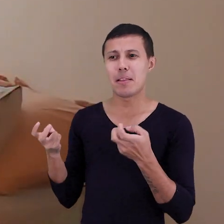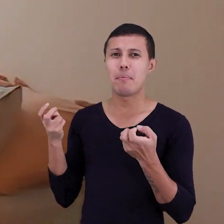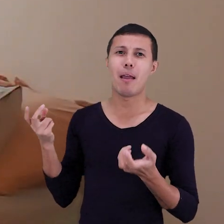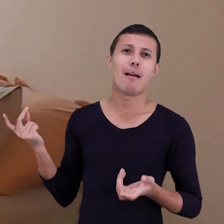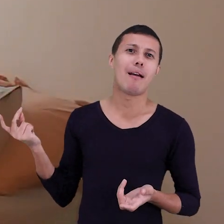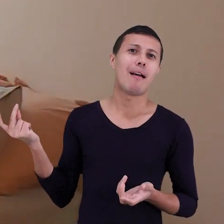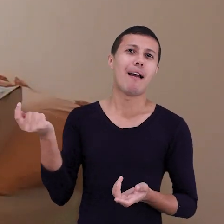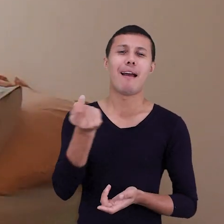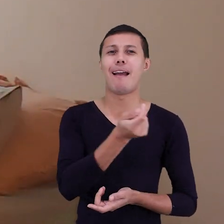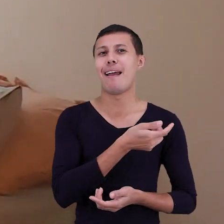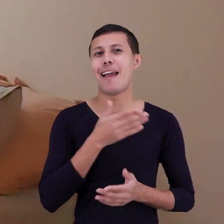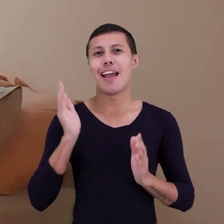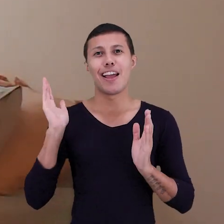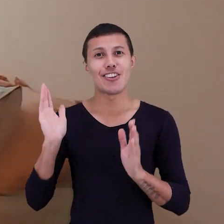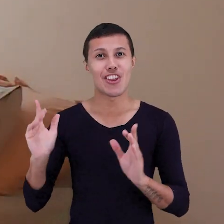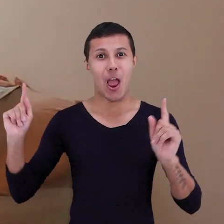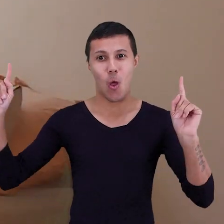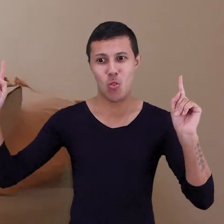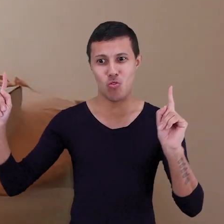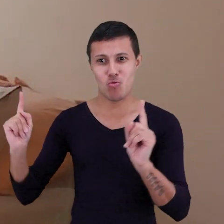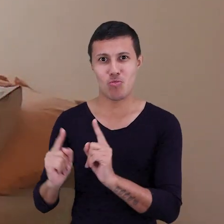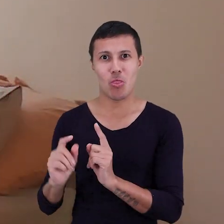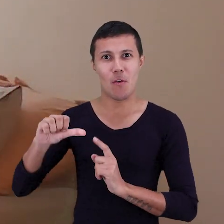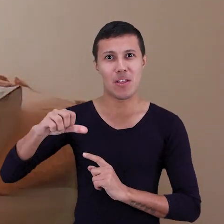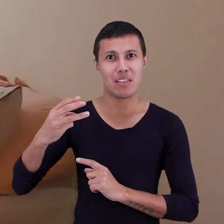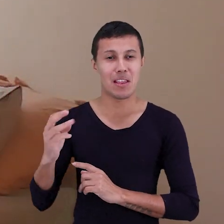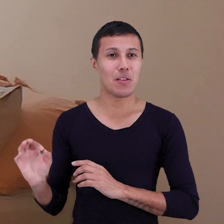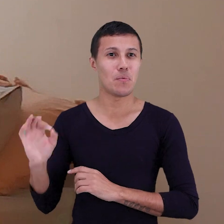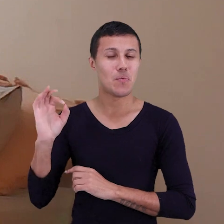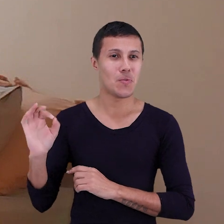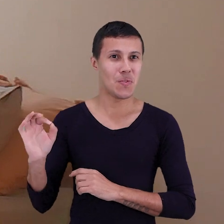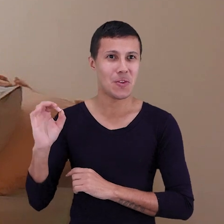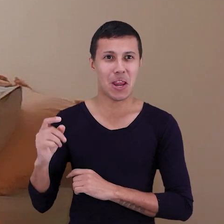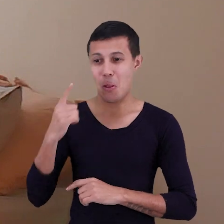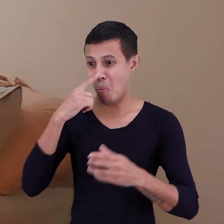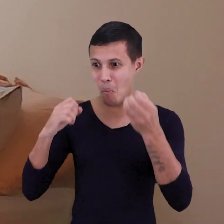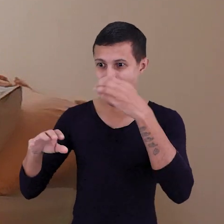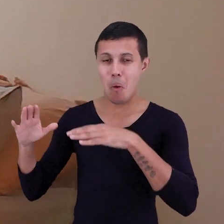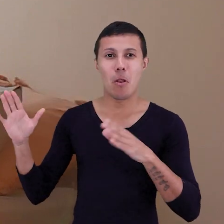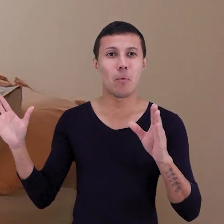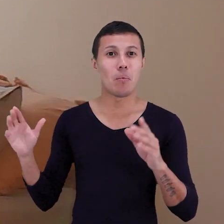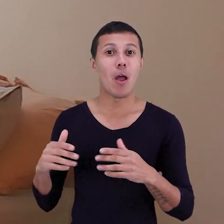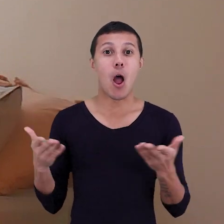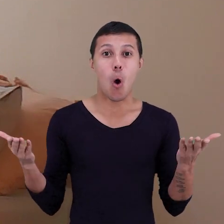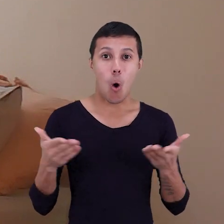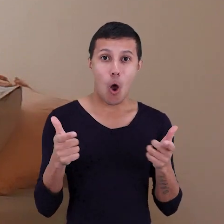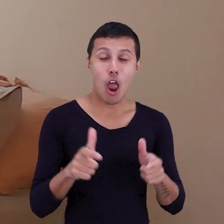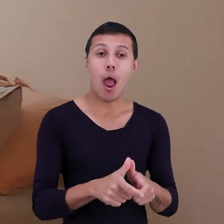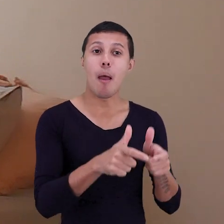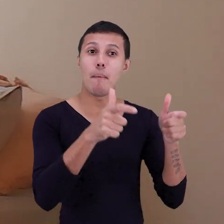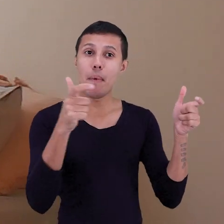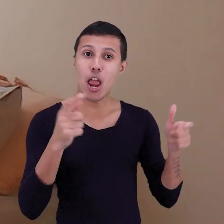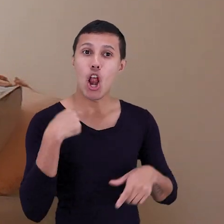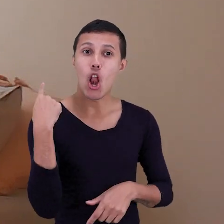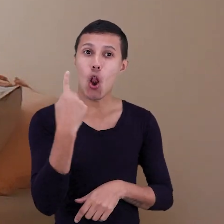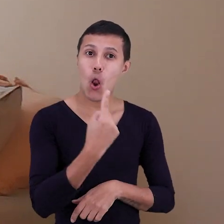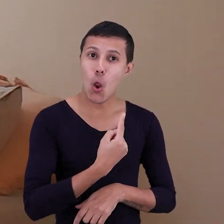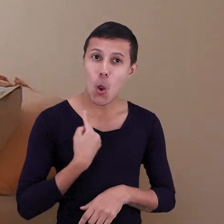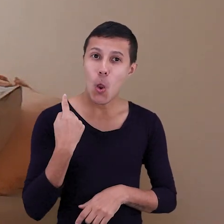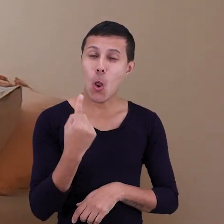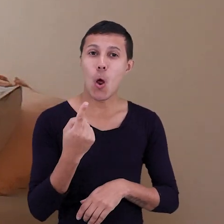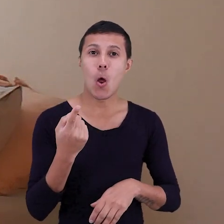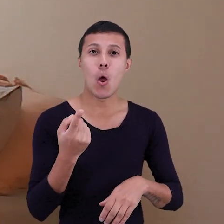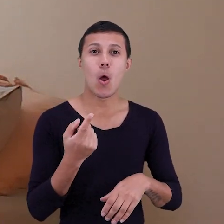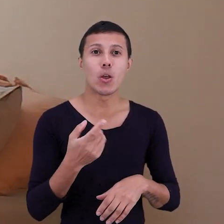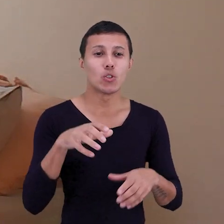um desvio de Ateu de 93%. Hoje, a gente está com a grande maioria dos nossos CDDC